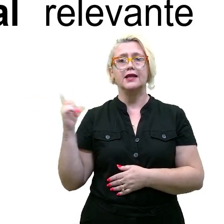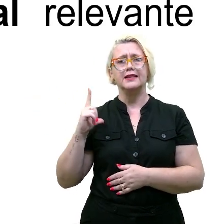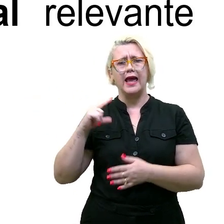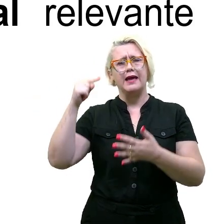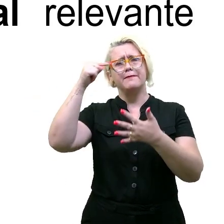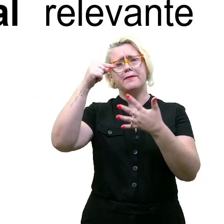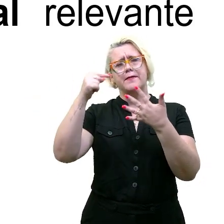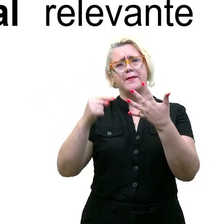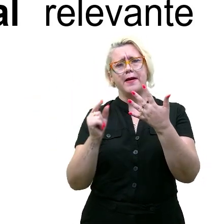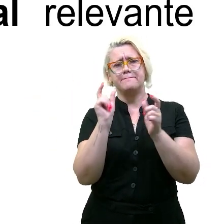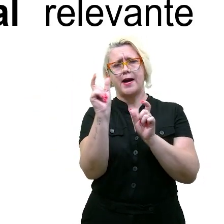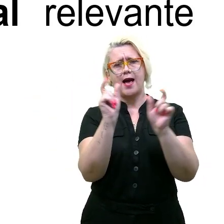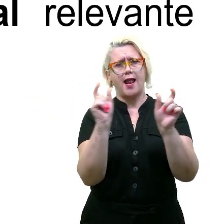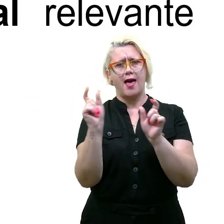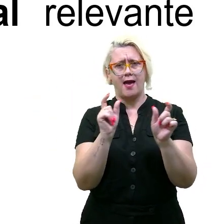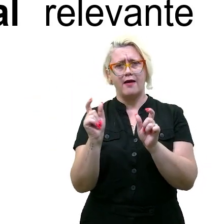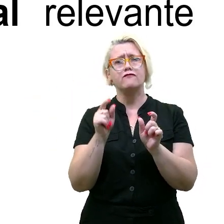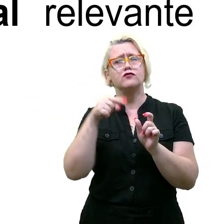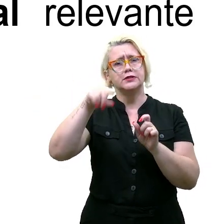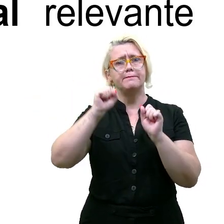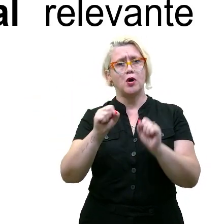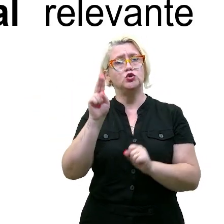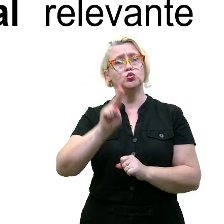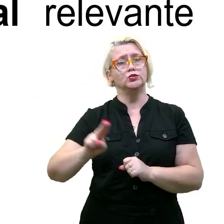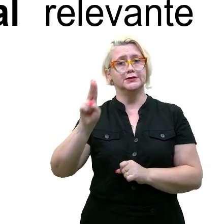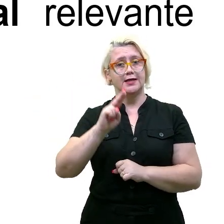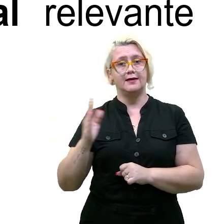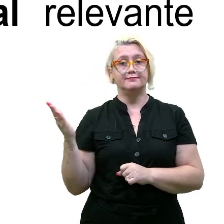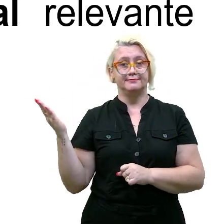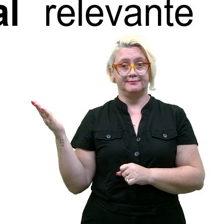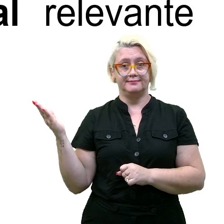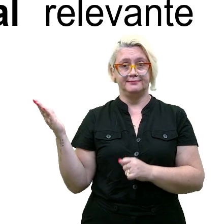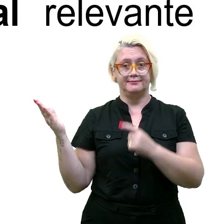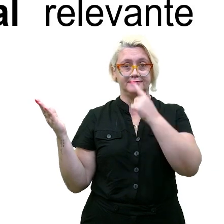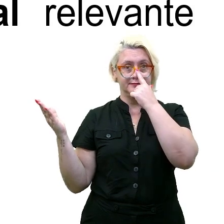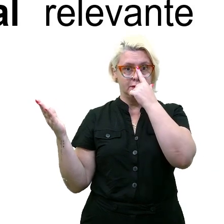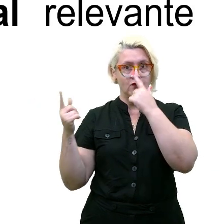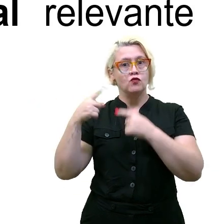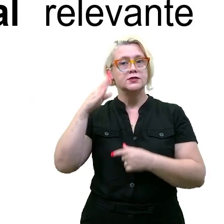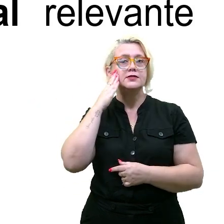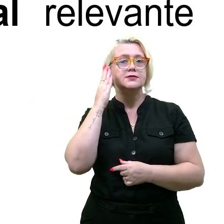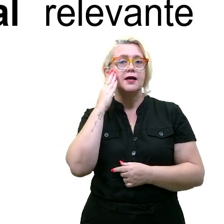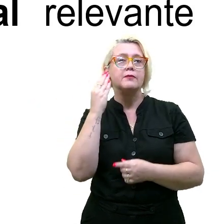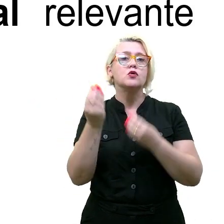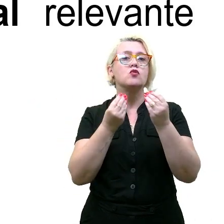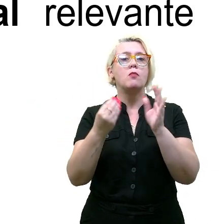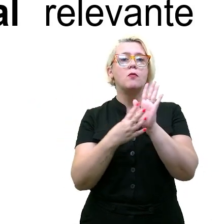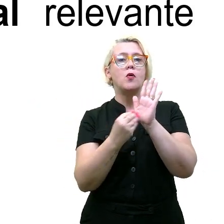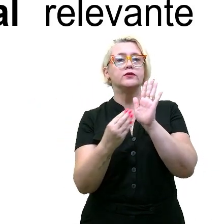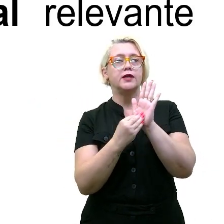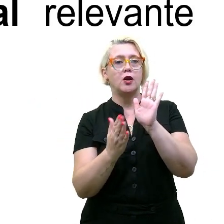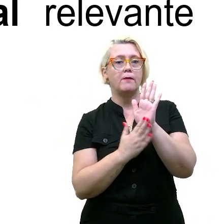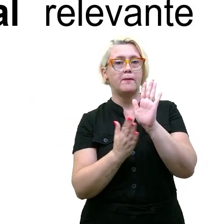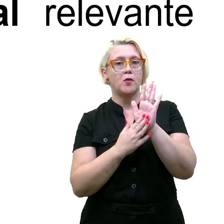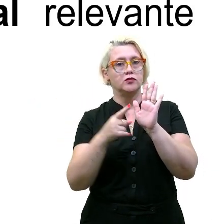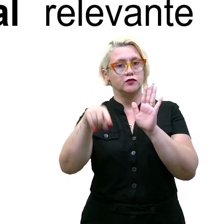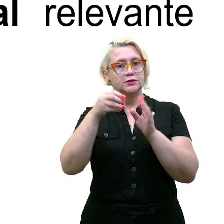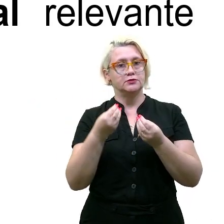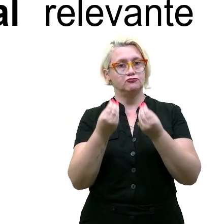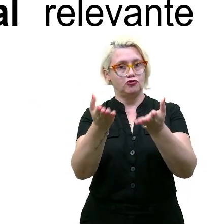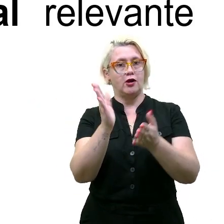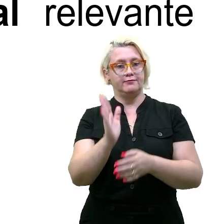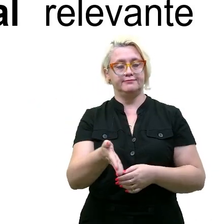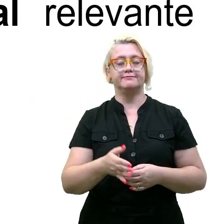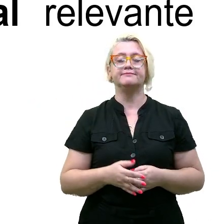de operadores que você pode usar e você vai ver qual é que está nesse modelo de proposta para vocês.